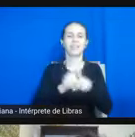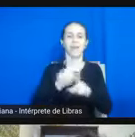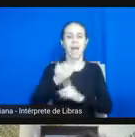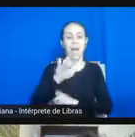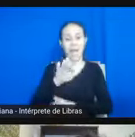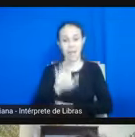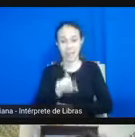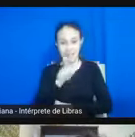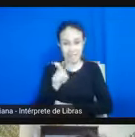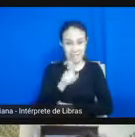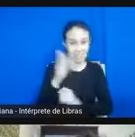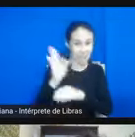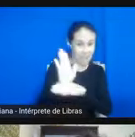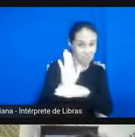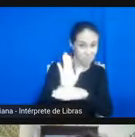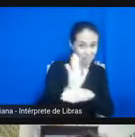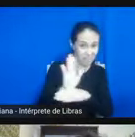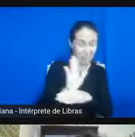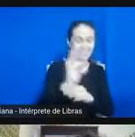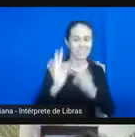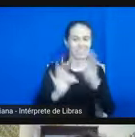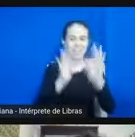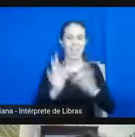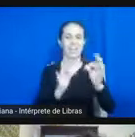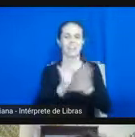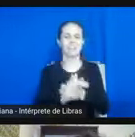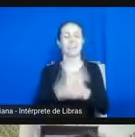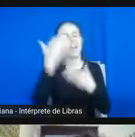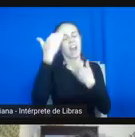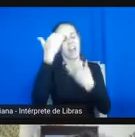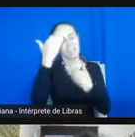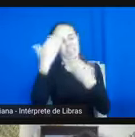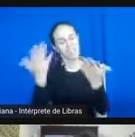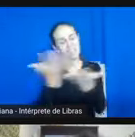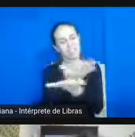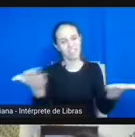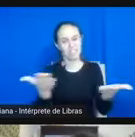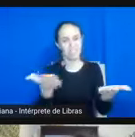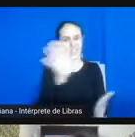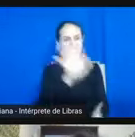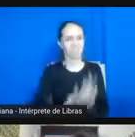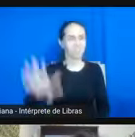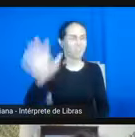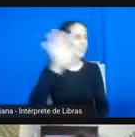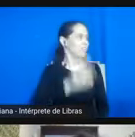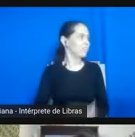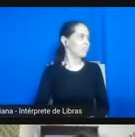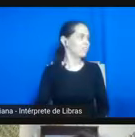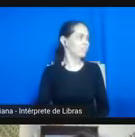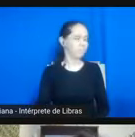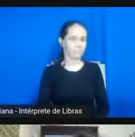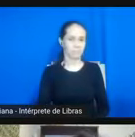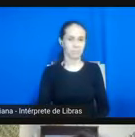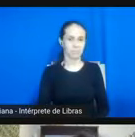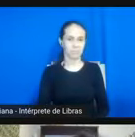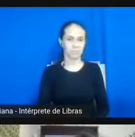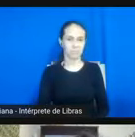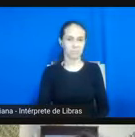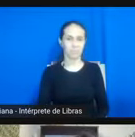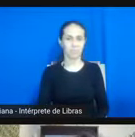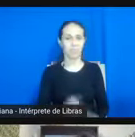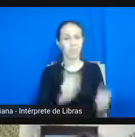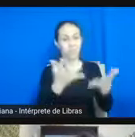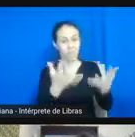nos vestidores então acho que são esses agradecimentos gerados é isso só tenho a agradecer também foi um espaço